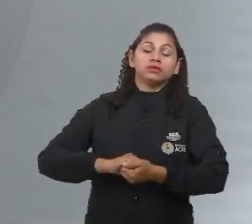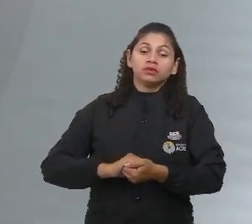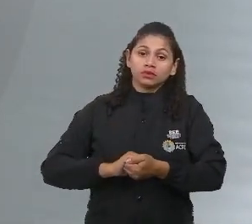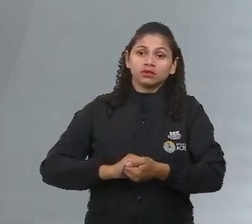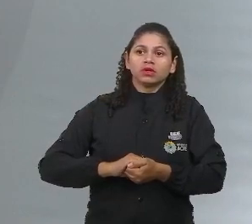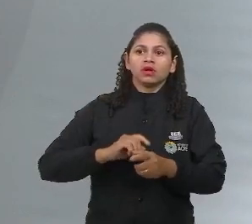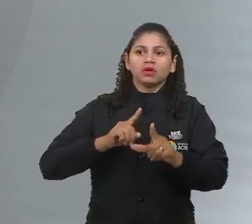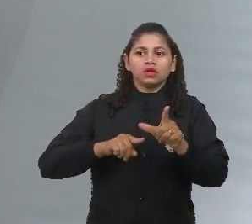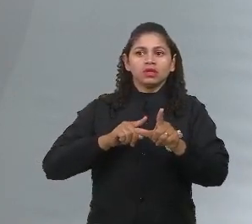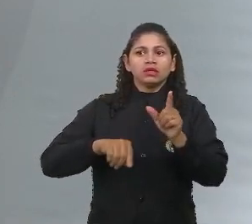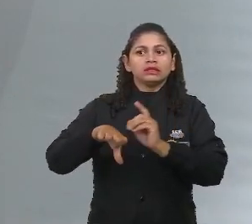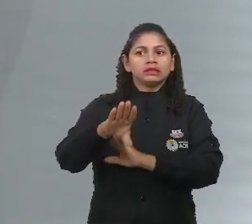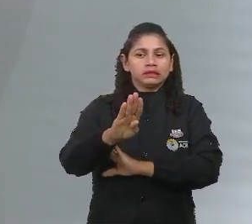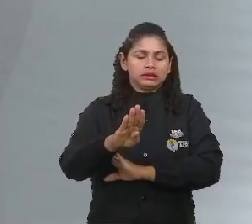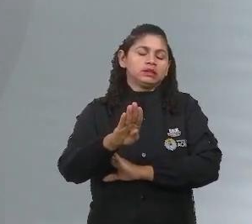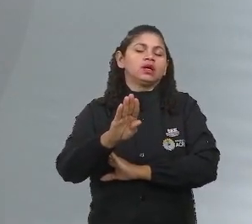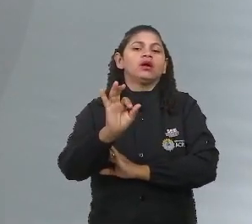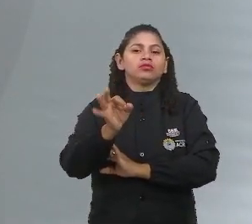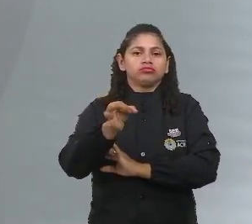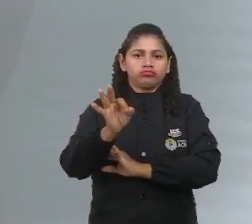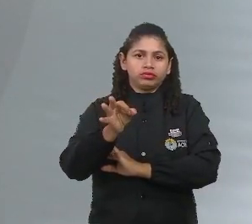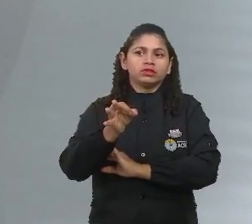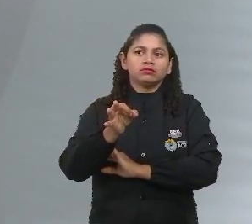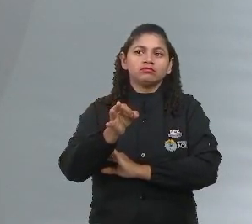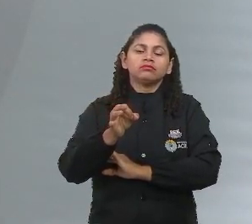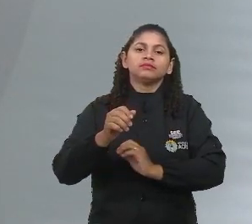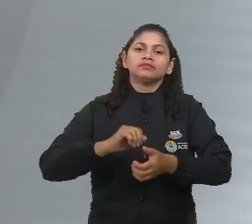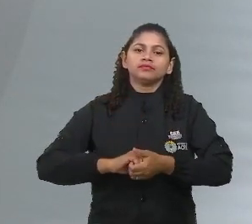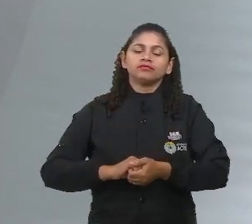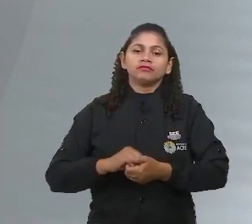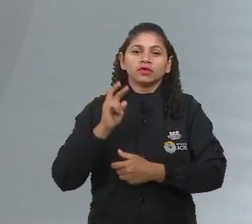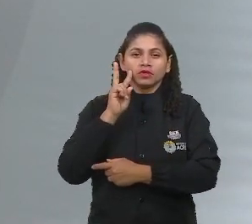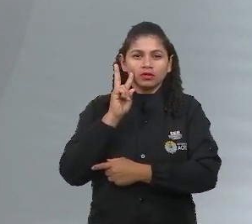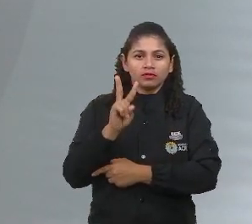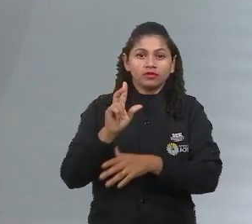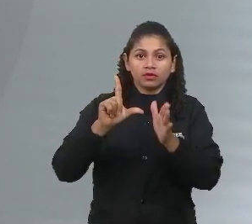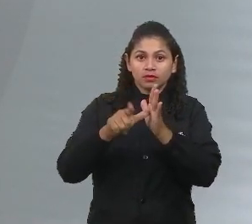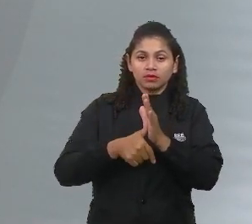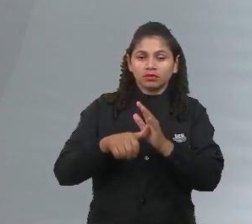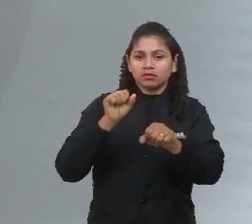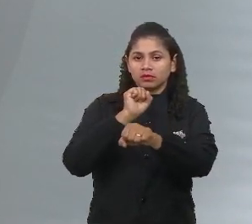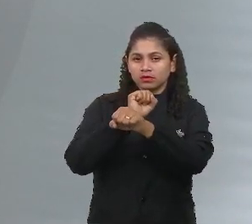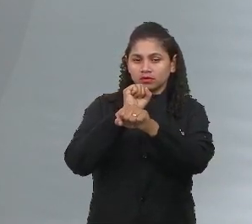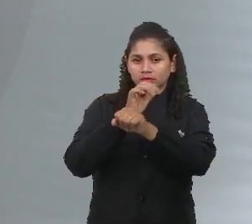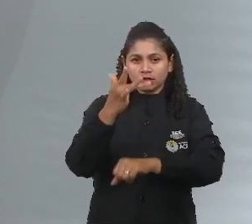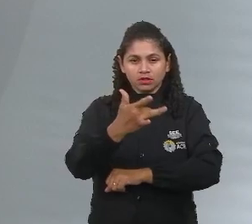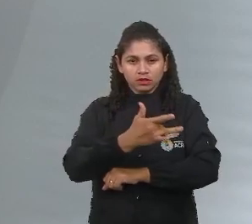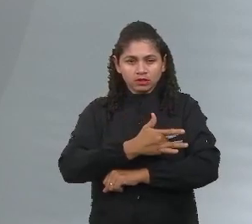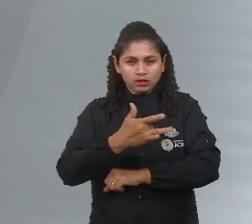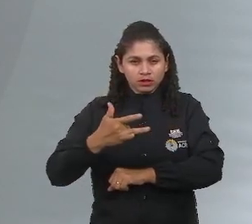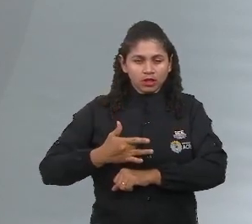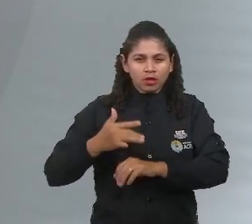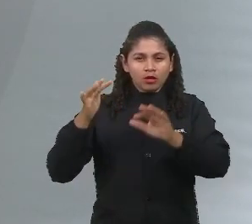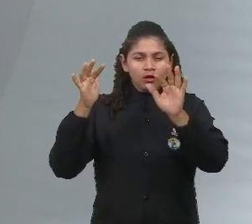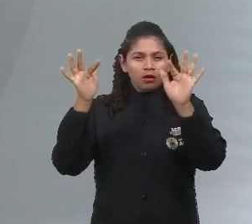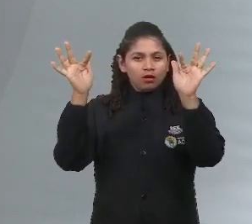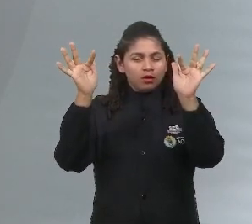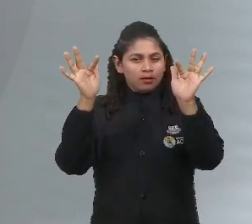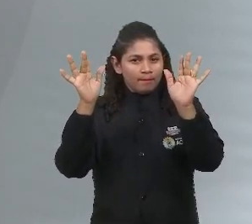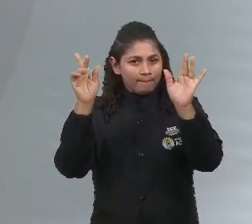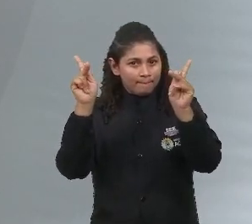Acertei. Ganhei. Passei. E você também. Nos vemos na próxima. Espero muita saúde, muita paz, muita